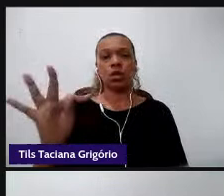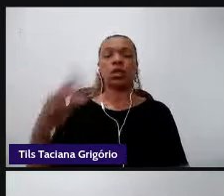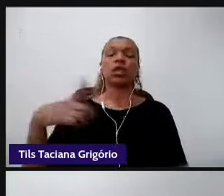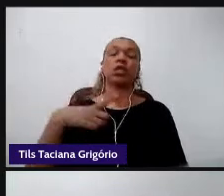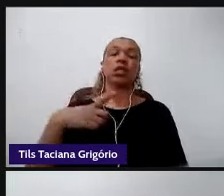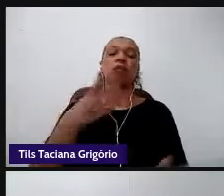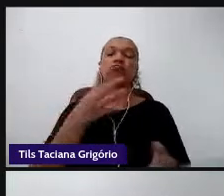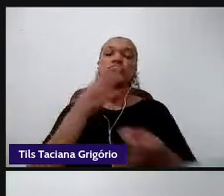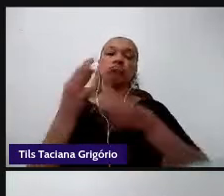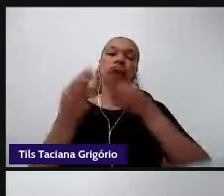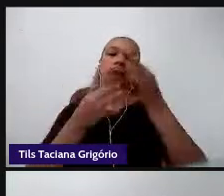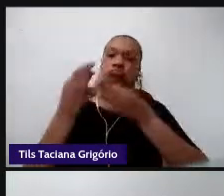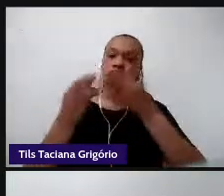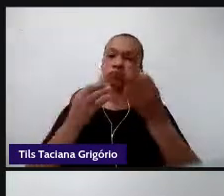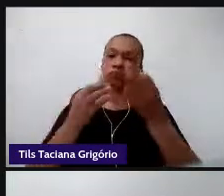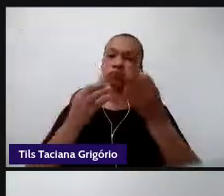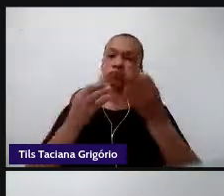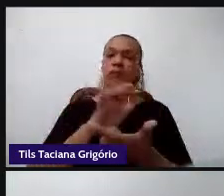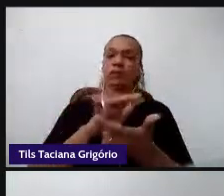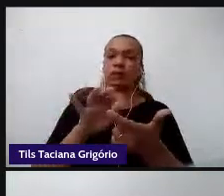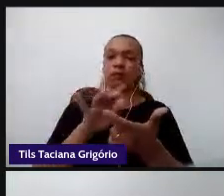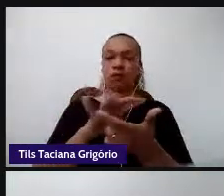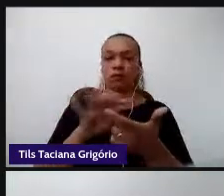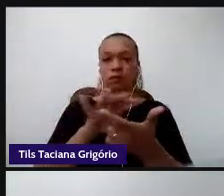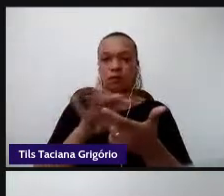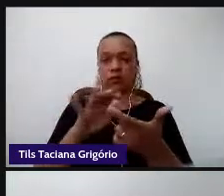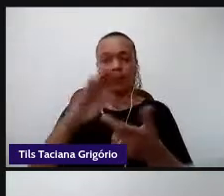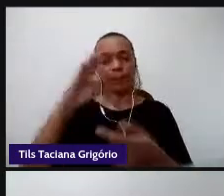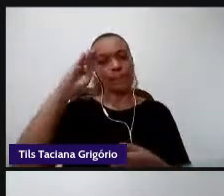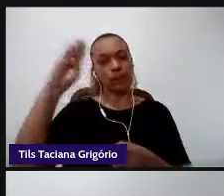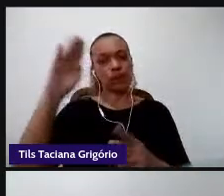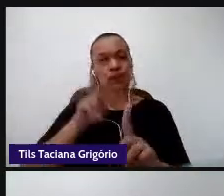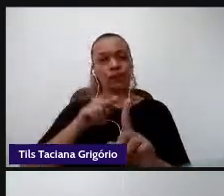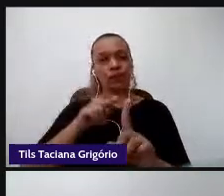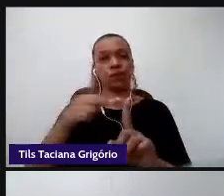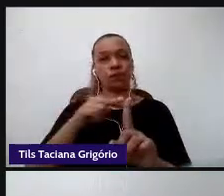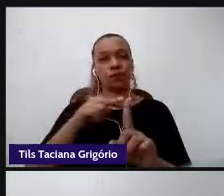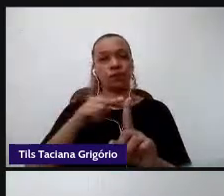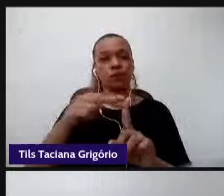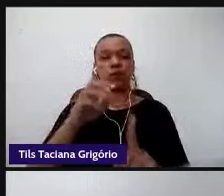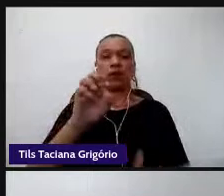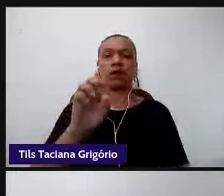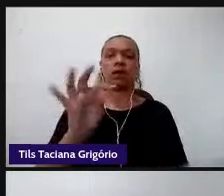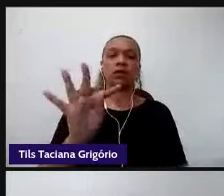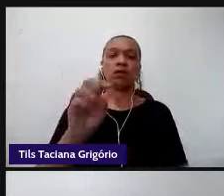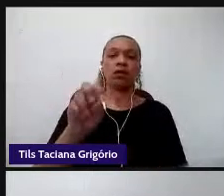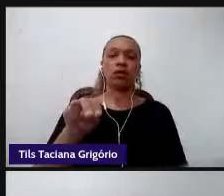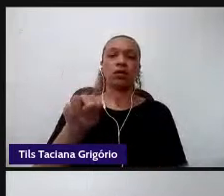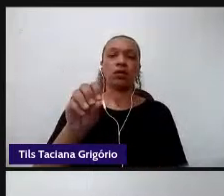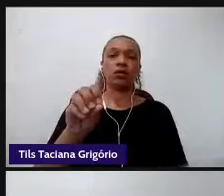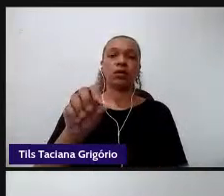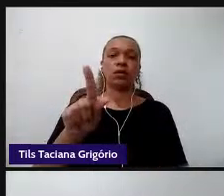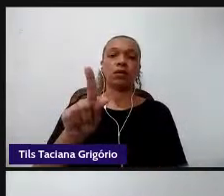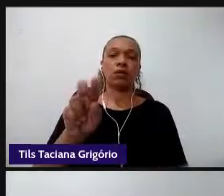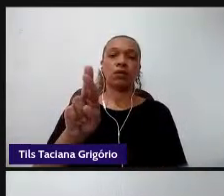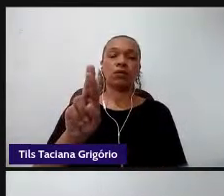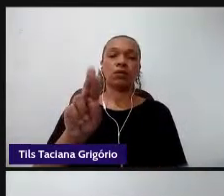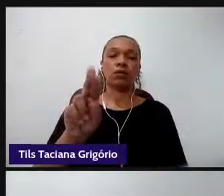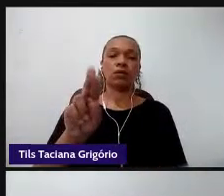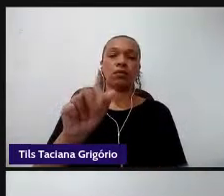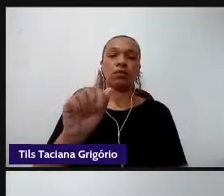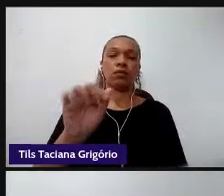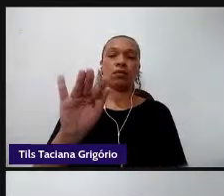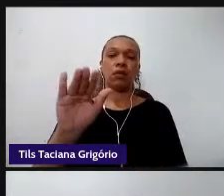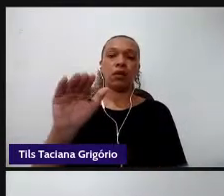no aspecto da etnografia e na educação. Então, ele começa a realizar pesquisas etnográficas no âmbito educacional em diversos